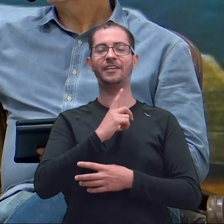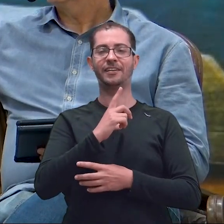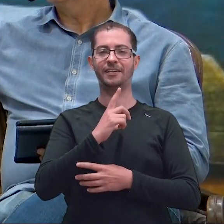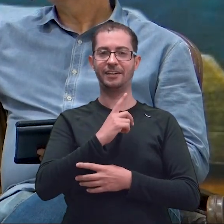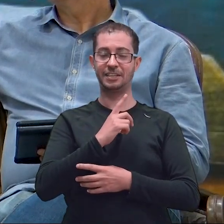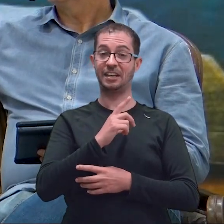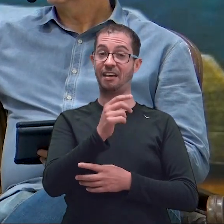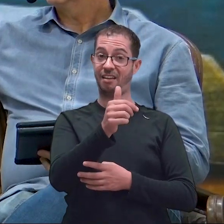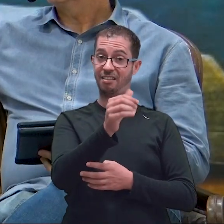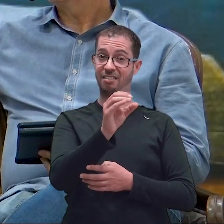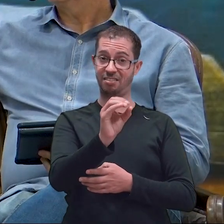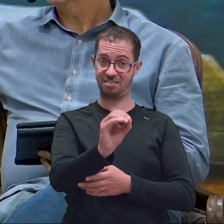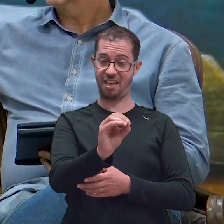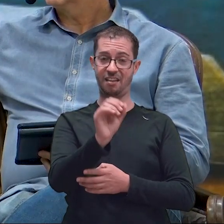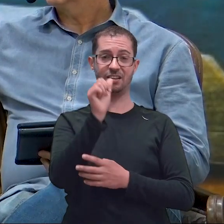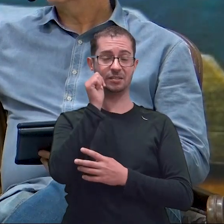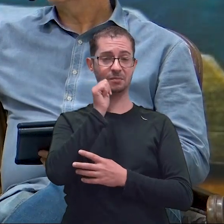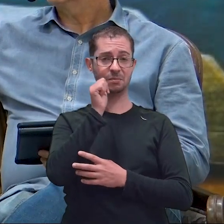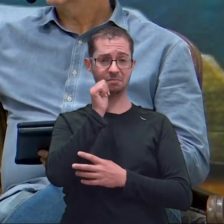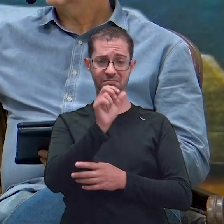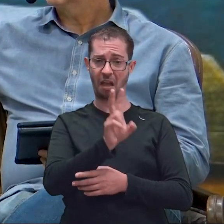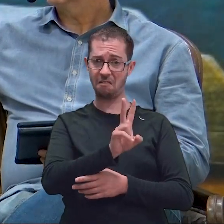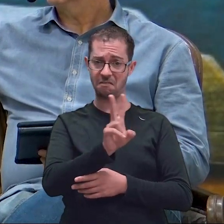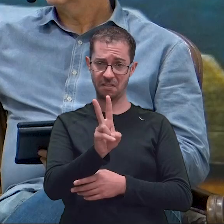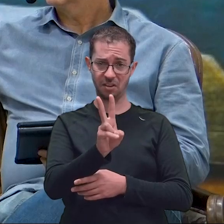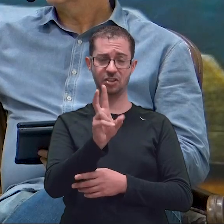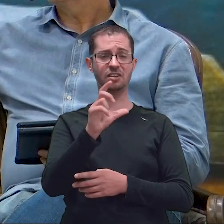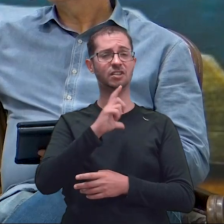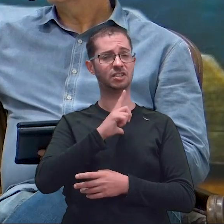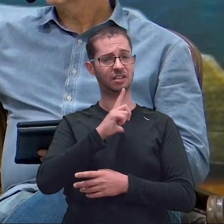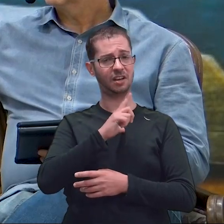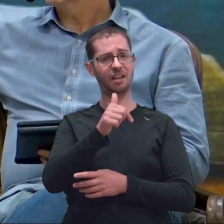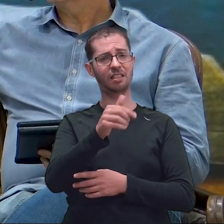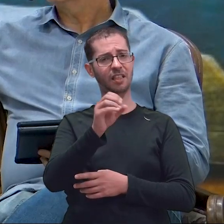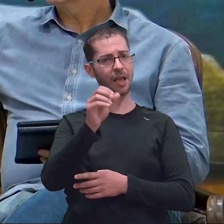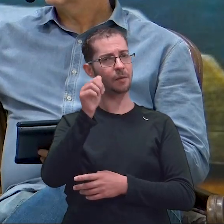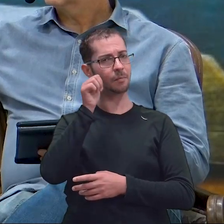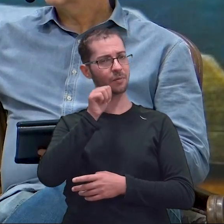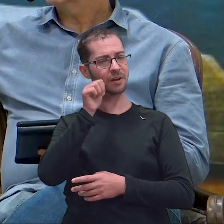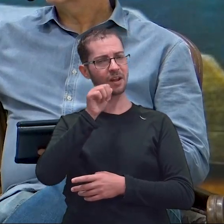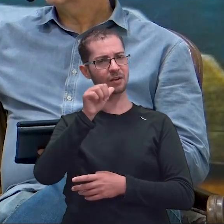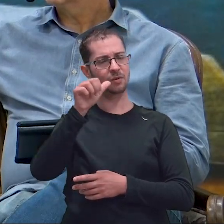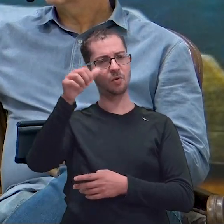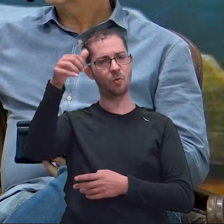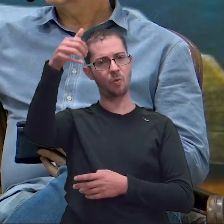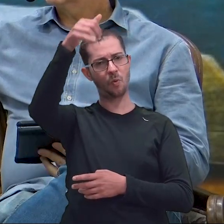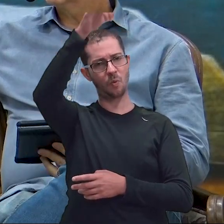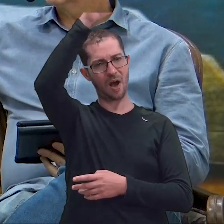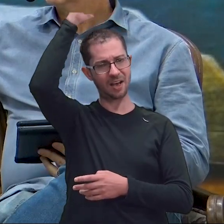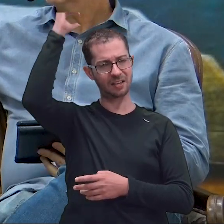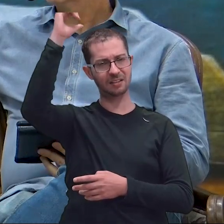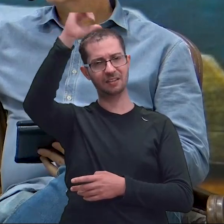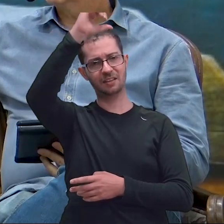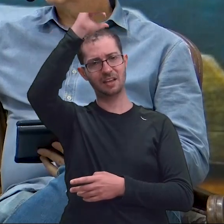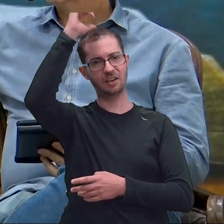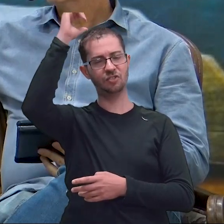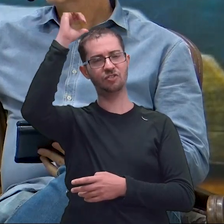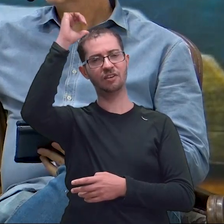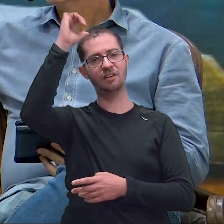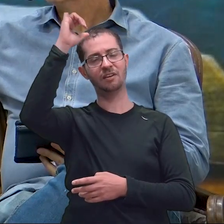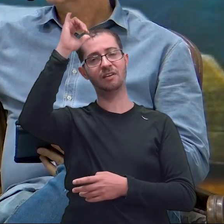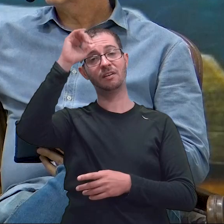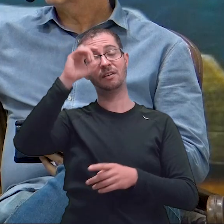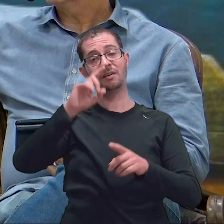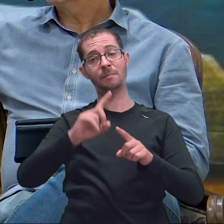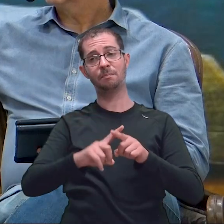dez tinham azeite, as dez tinham a lamparina ali, Só que cinco eram prudentes. Acabou